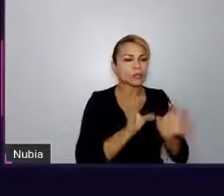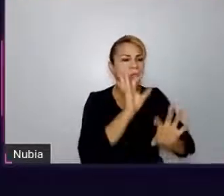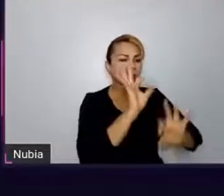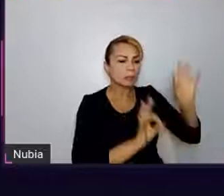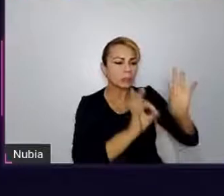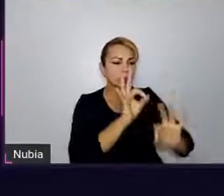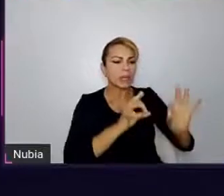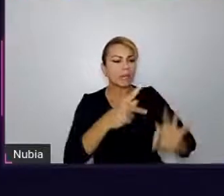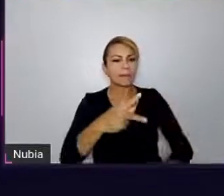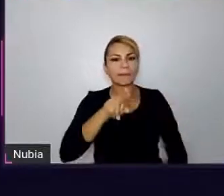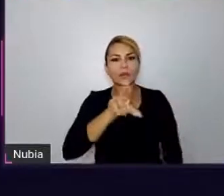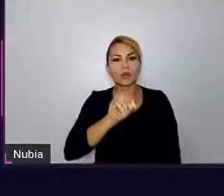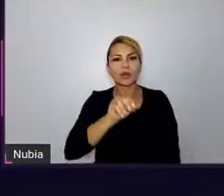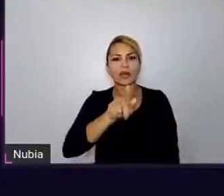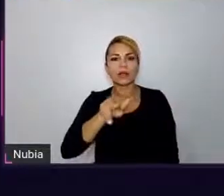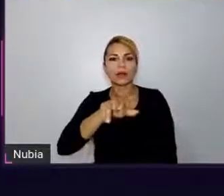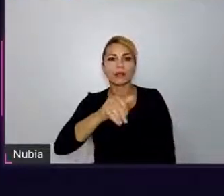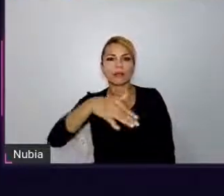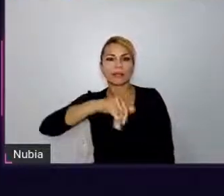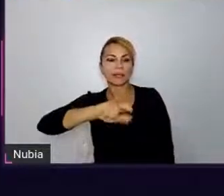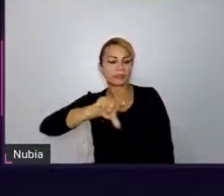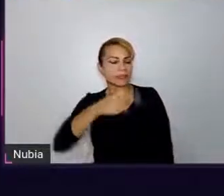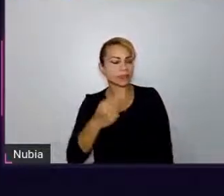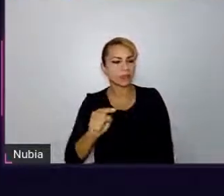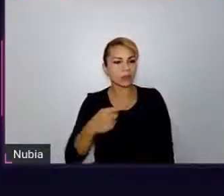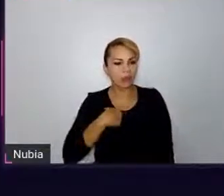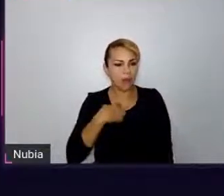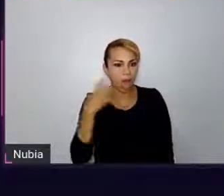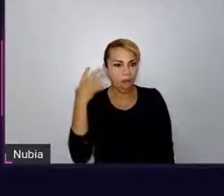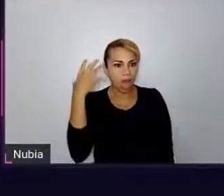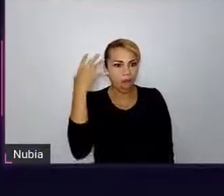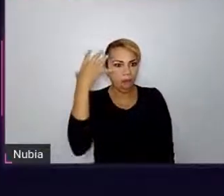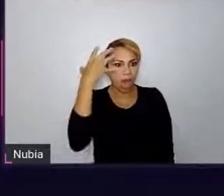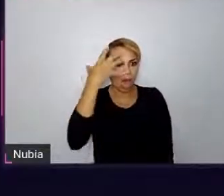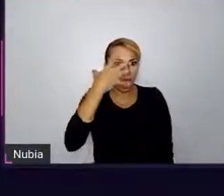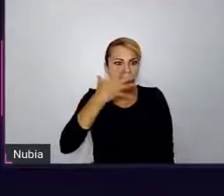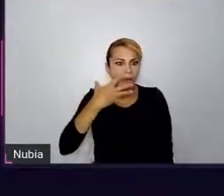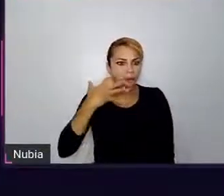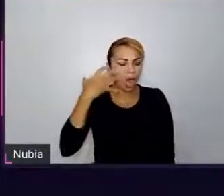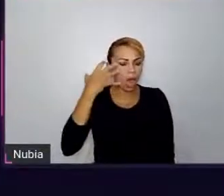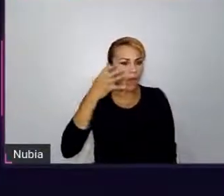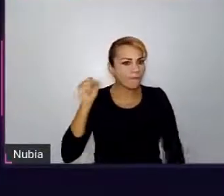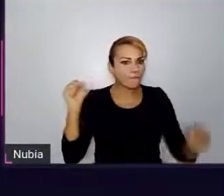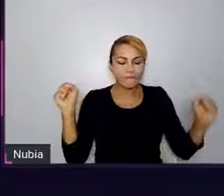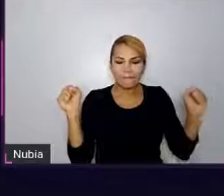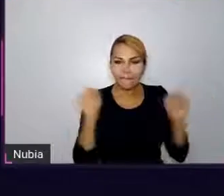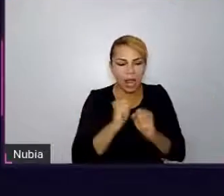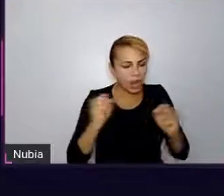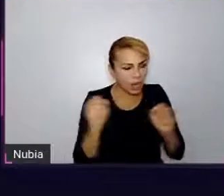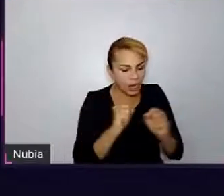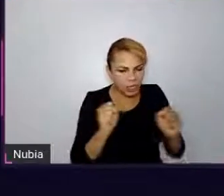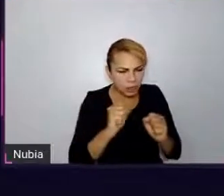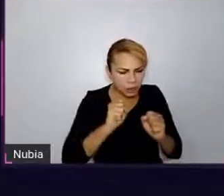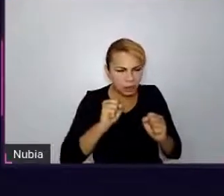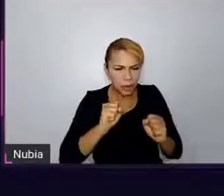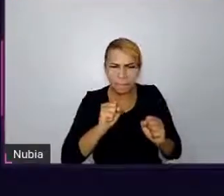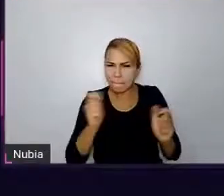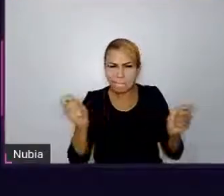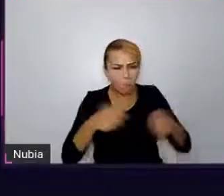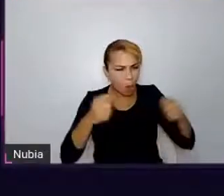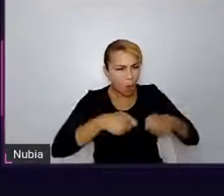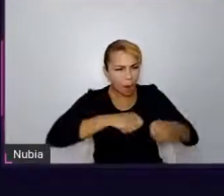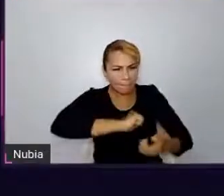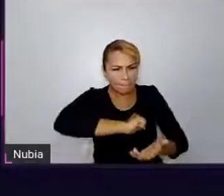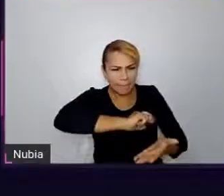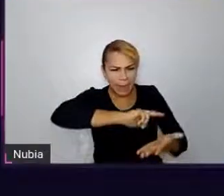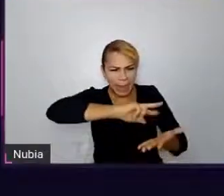Eu achei a coisa mais fantástica do mundo. E aquilo parecia abrir tantas portas, tantas possibilidades e, sei